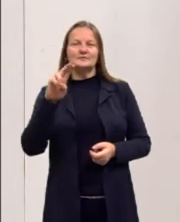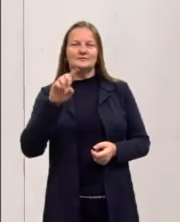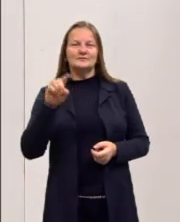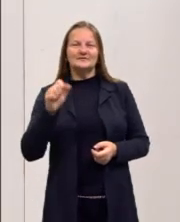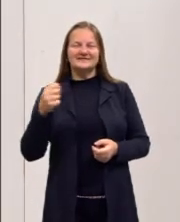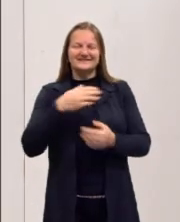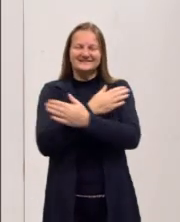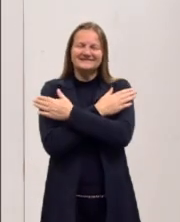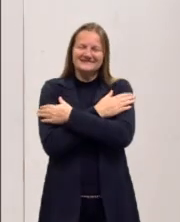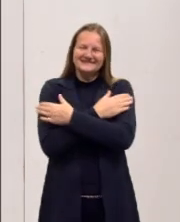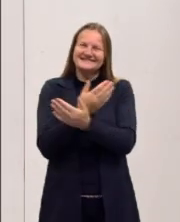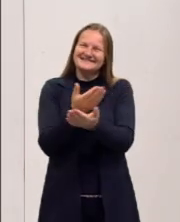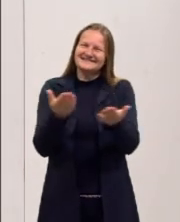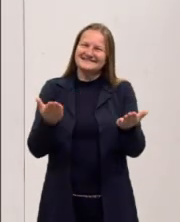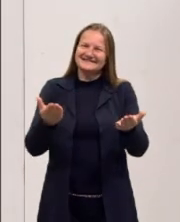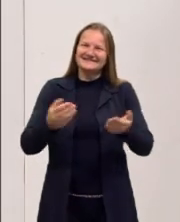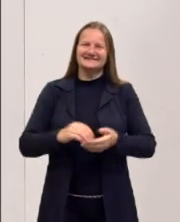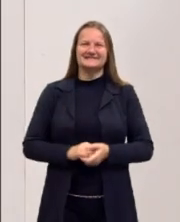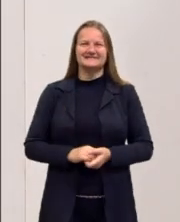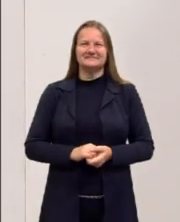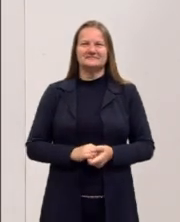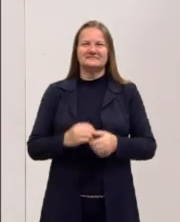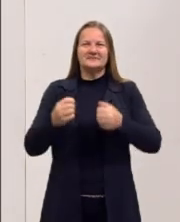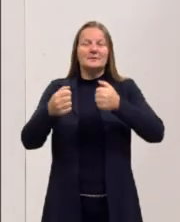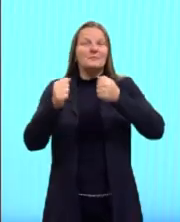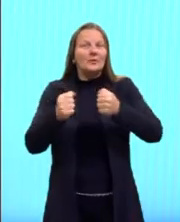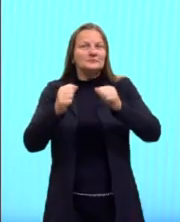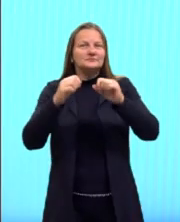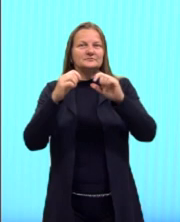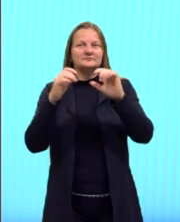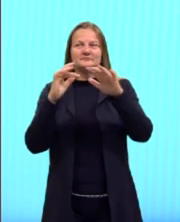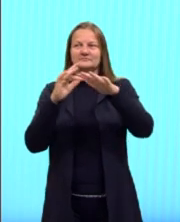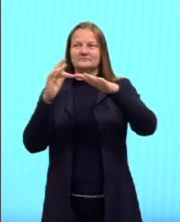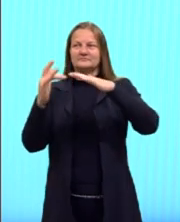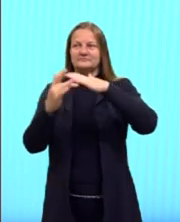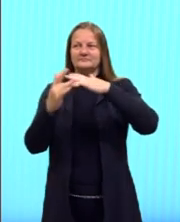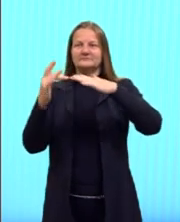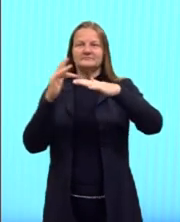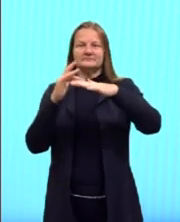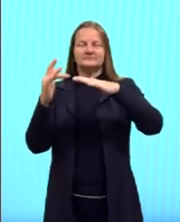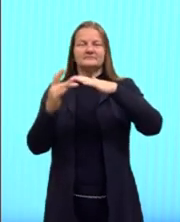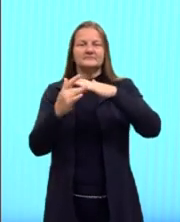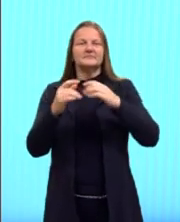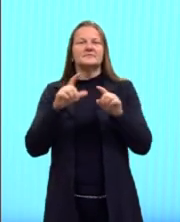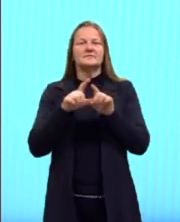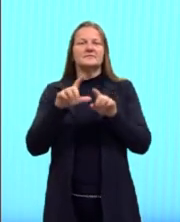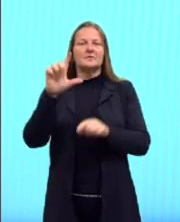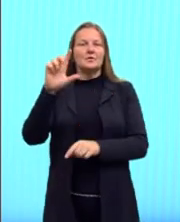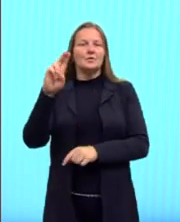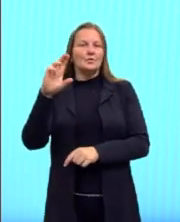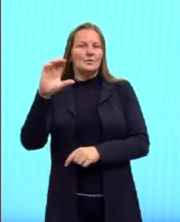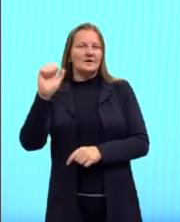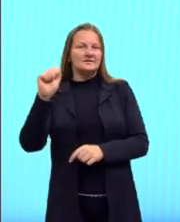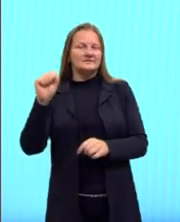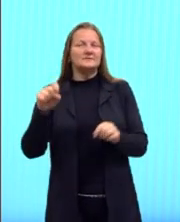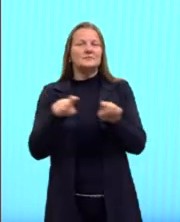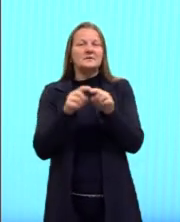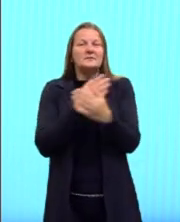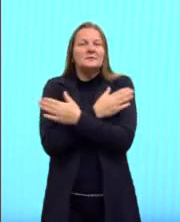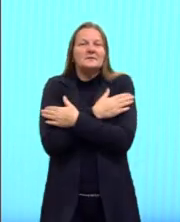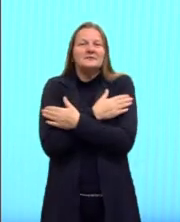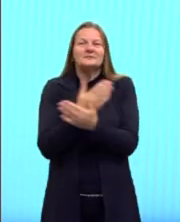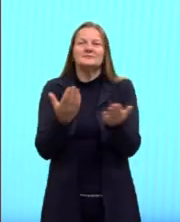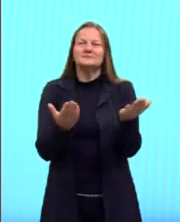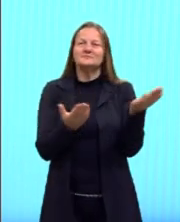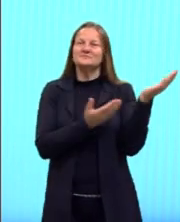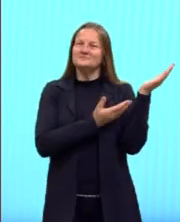um abraço aí para elas, pedir para vocês me seguirem nas redes sociais, o arroba é proflucaslabella, mandar um abraço também para a minha curadora